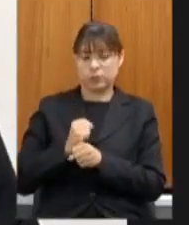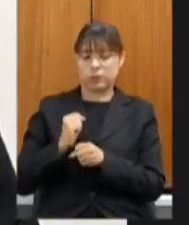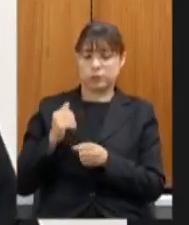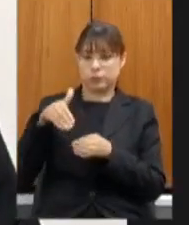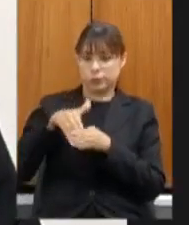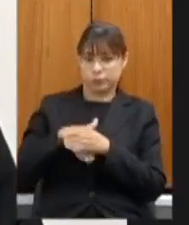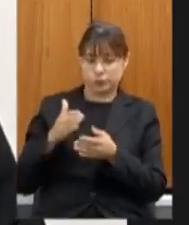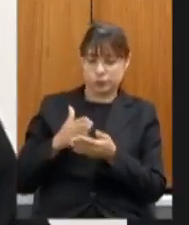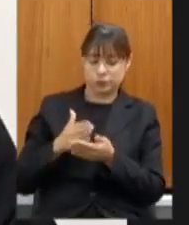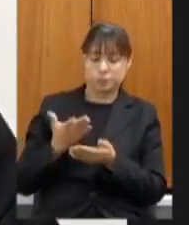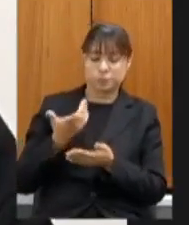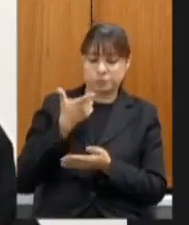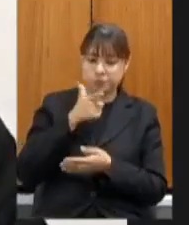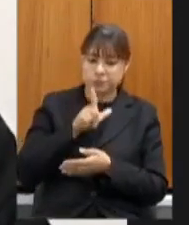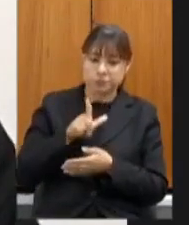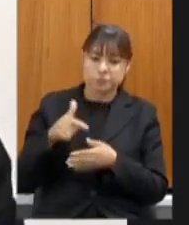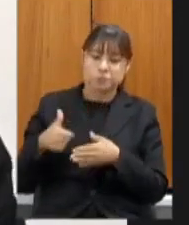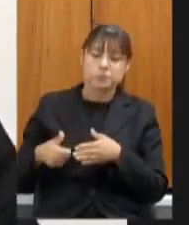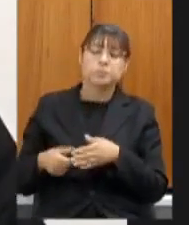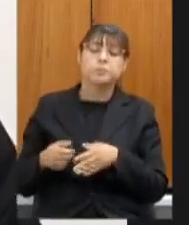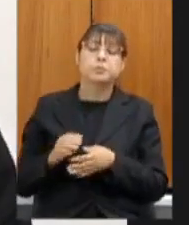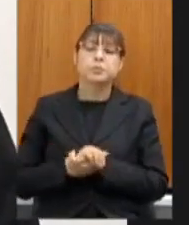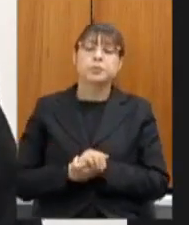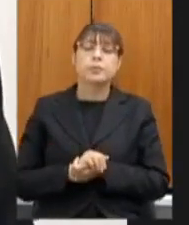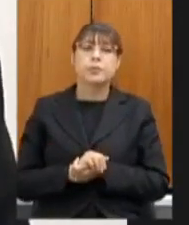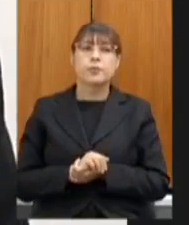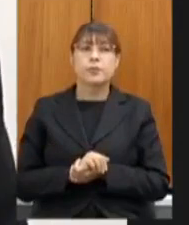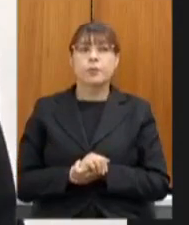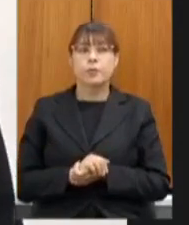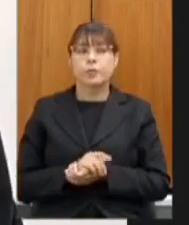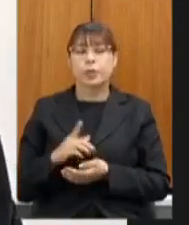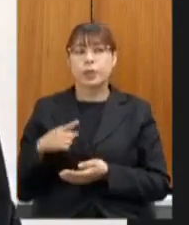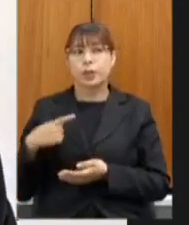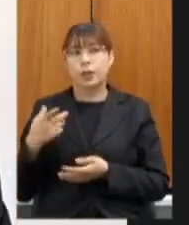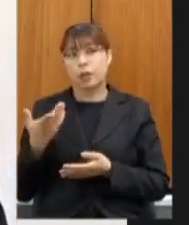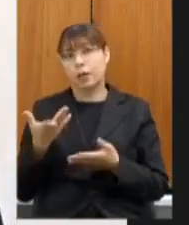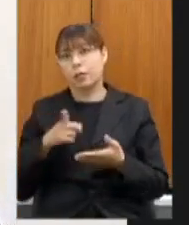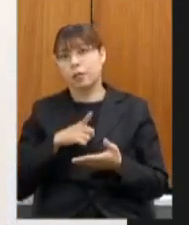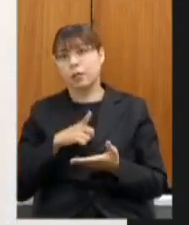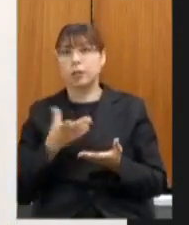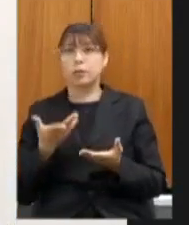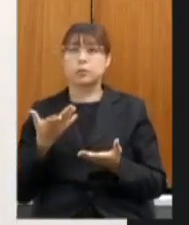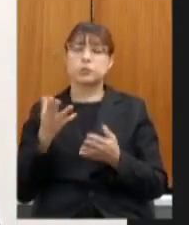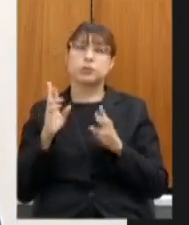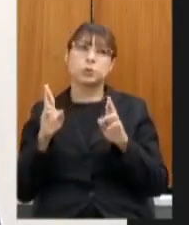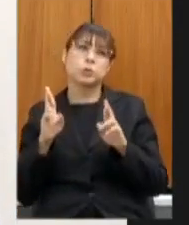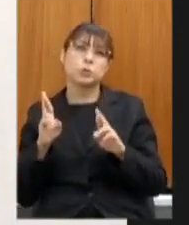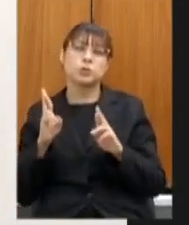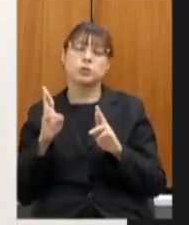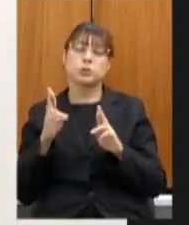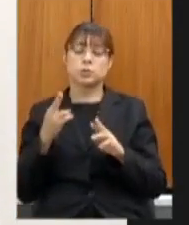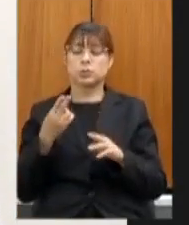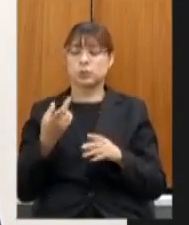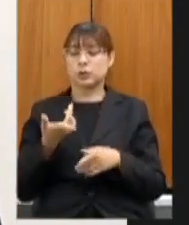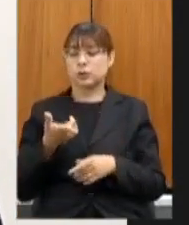gerou a expectativa que nós estaríamos vivendo novos novos tempos e para isso